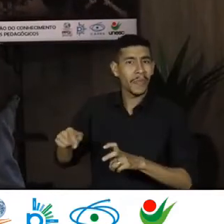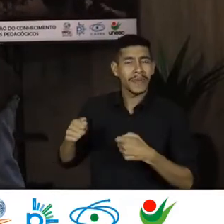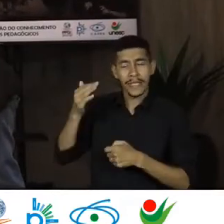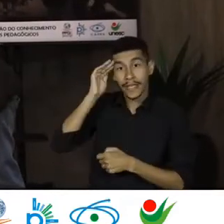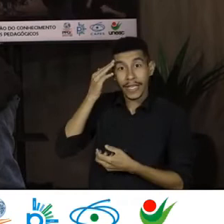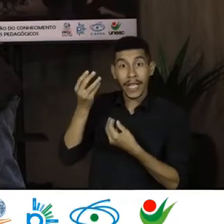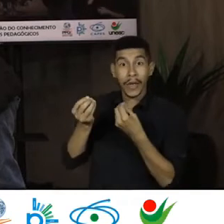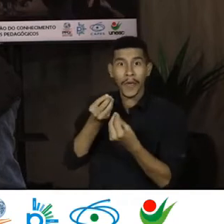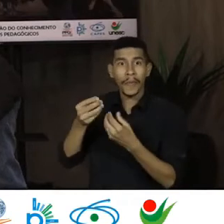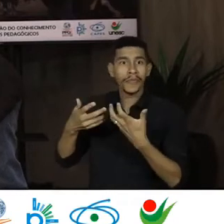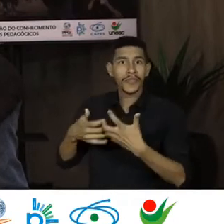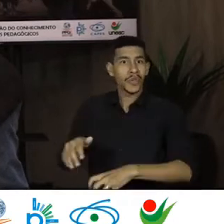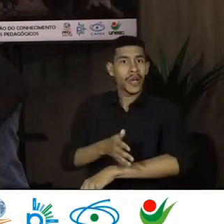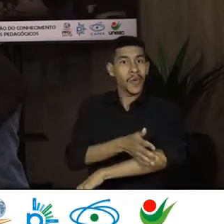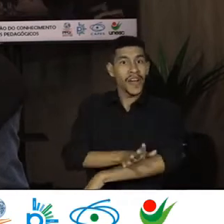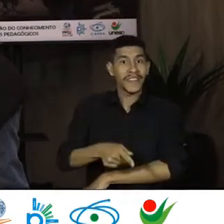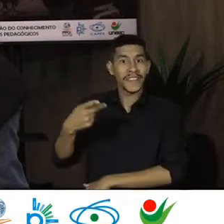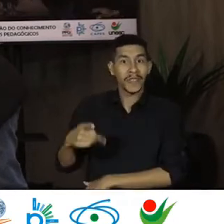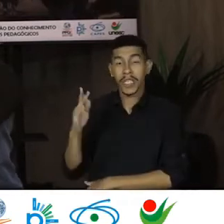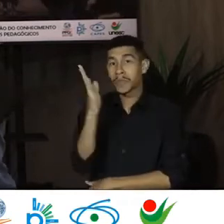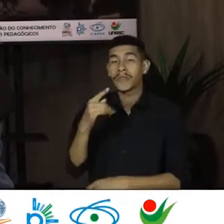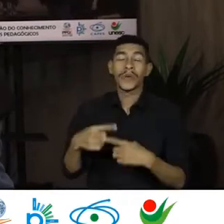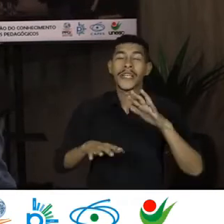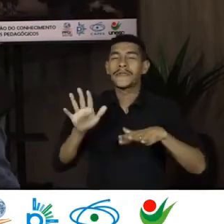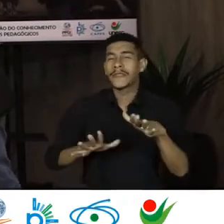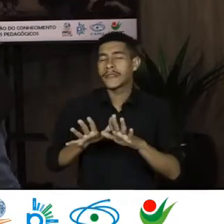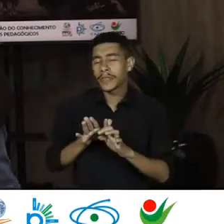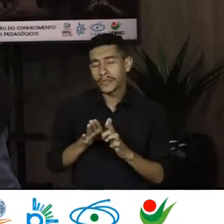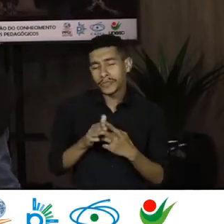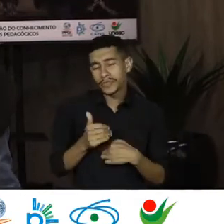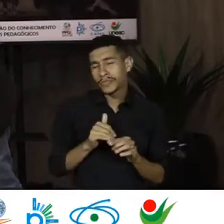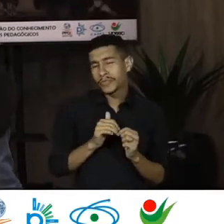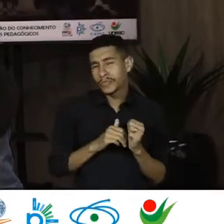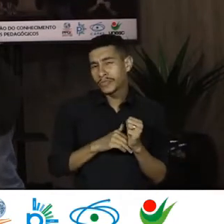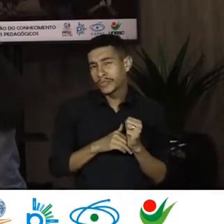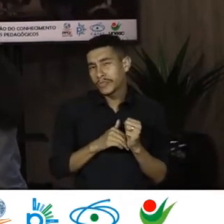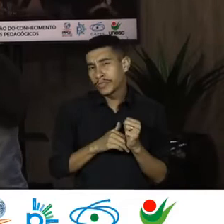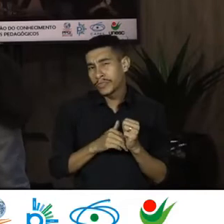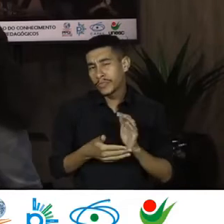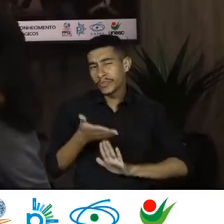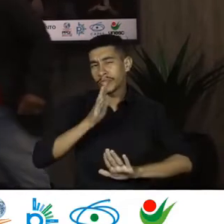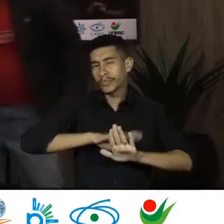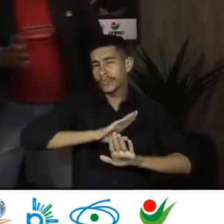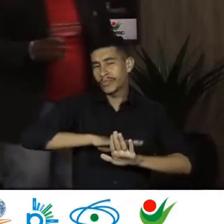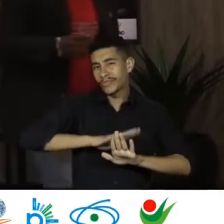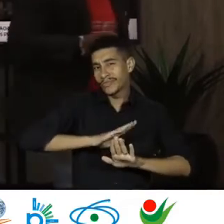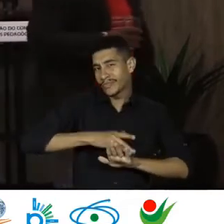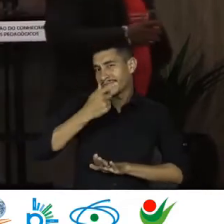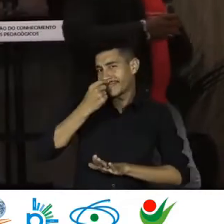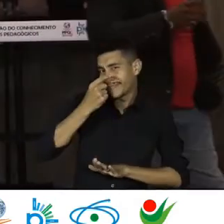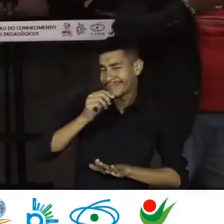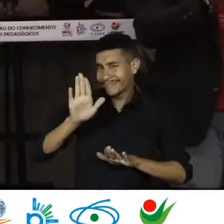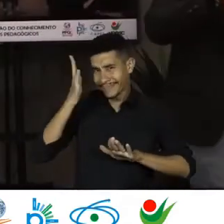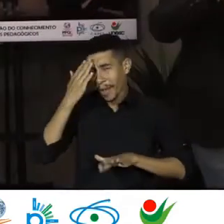Um pouquinho O racismo Brasileiro Que ele é Muito sutil Ele Ele Ele é Muito sutil Assim Ele é Muitas